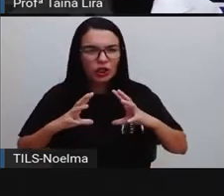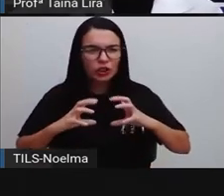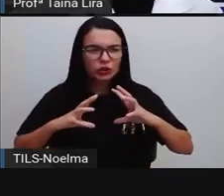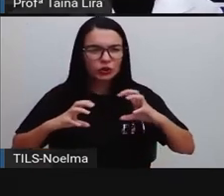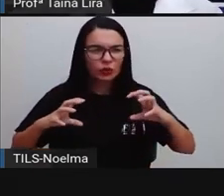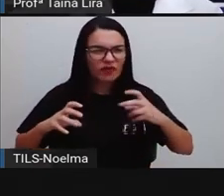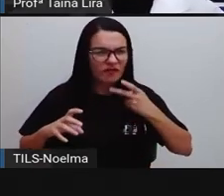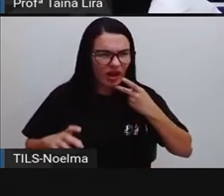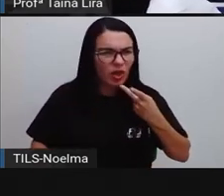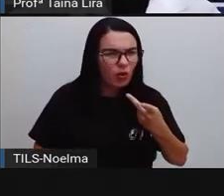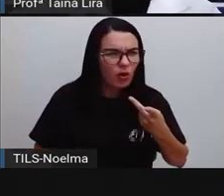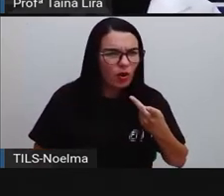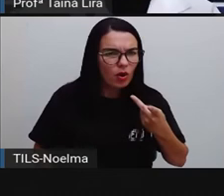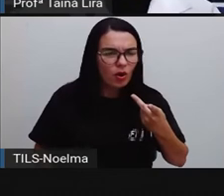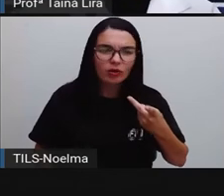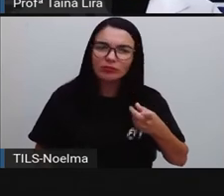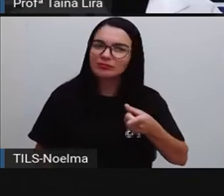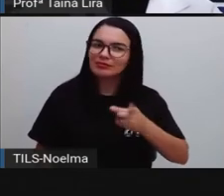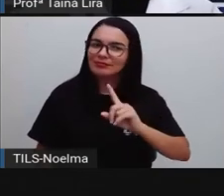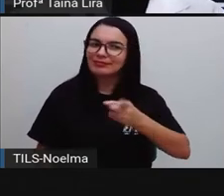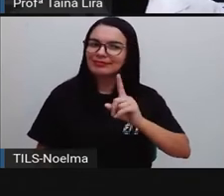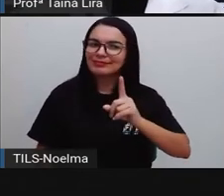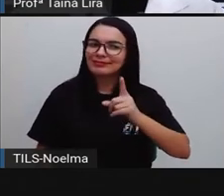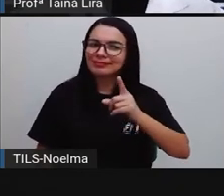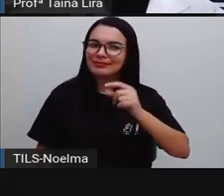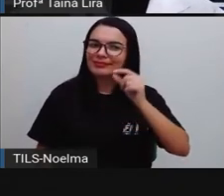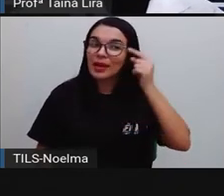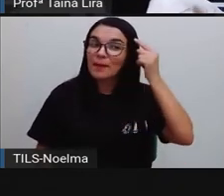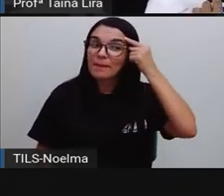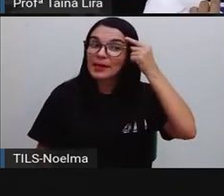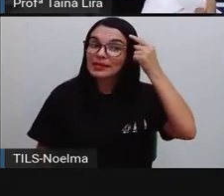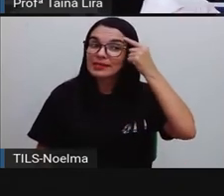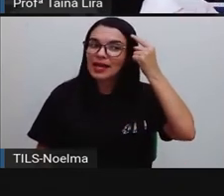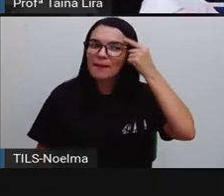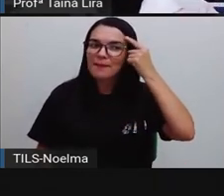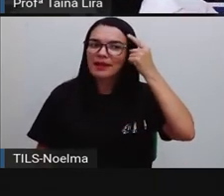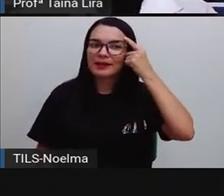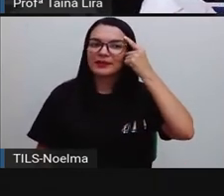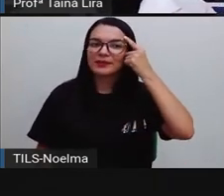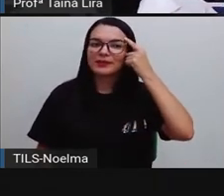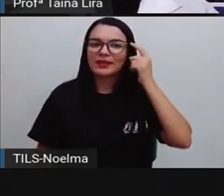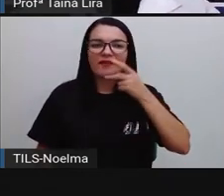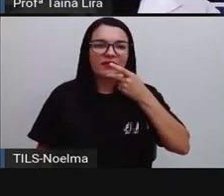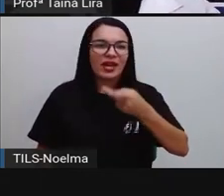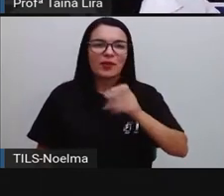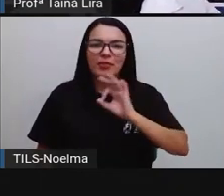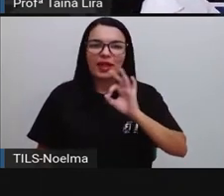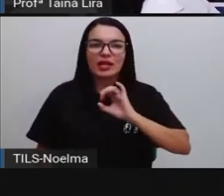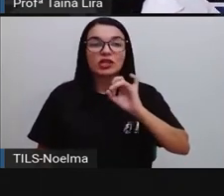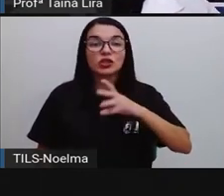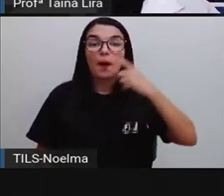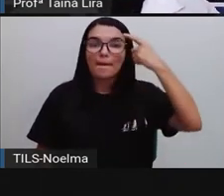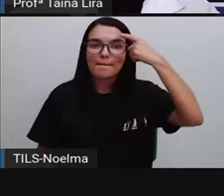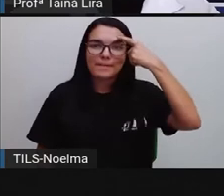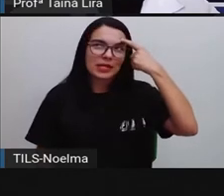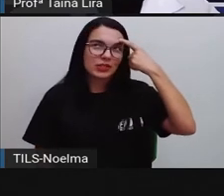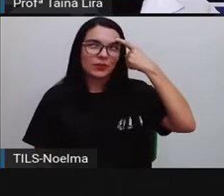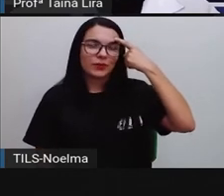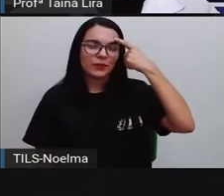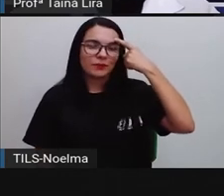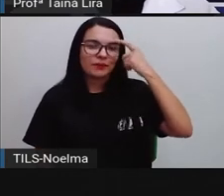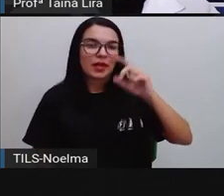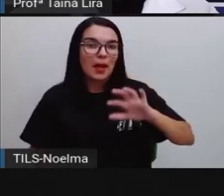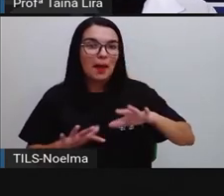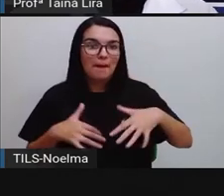que Mônica falou aí? Esse é um balão de pensamento, tá? Então, Mônica aqui pensou,